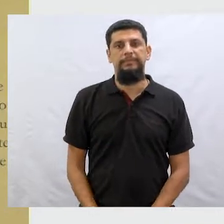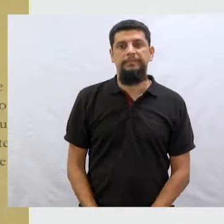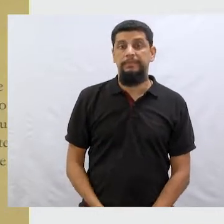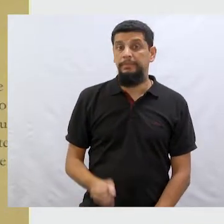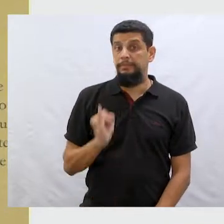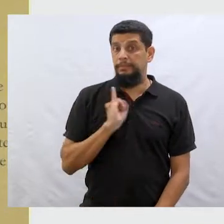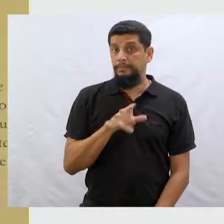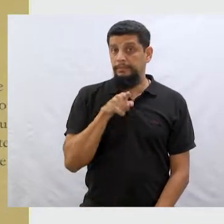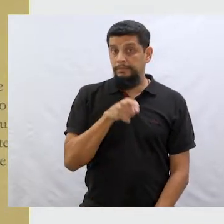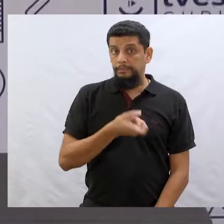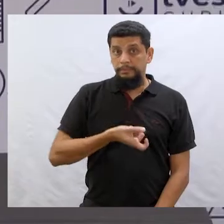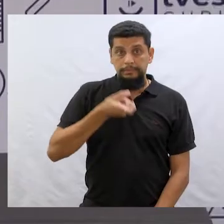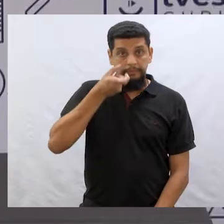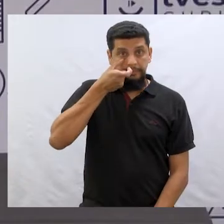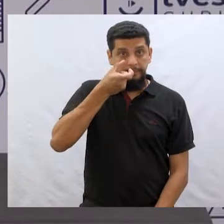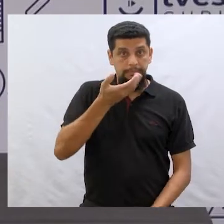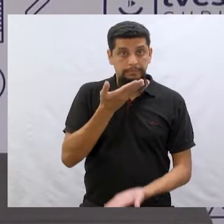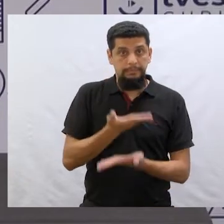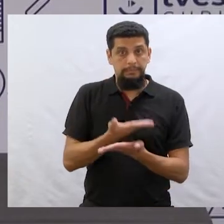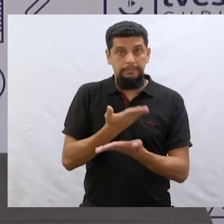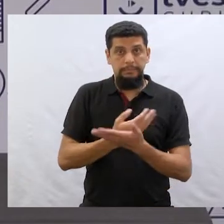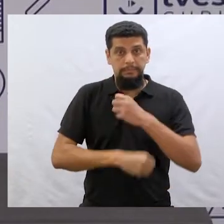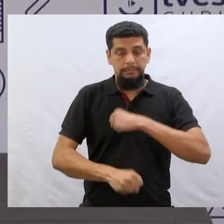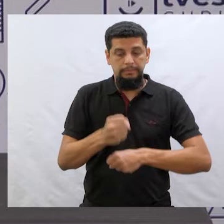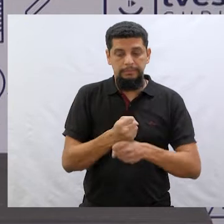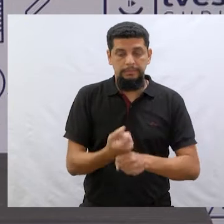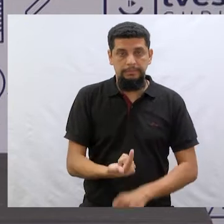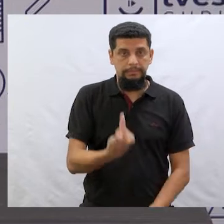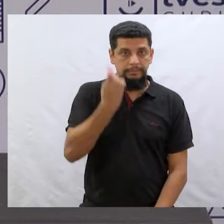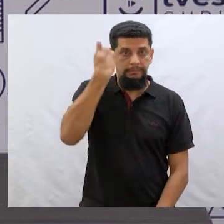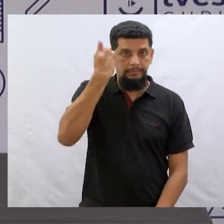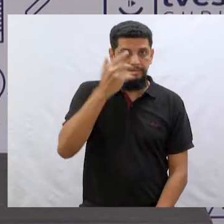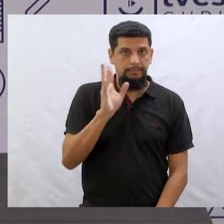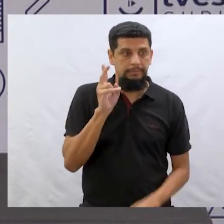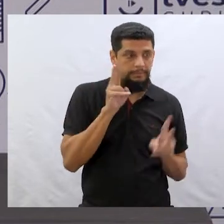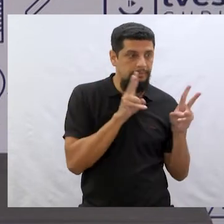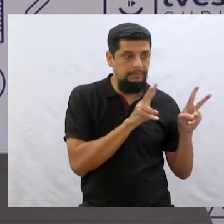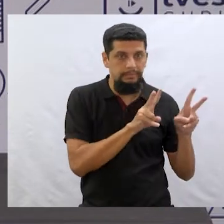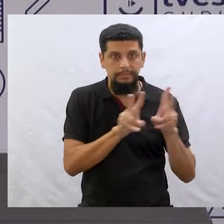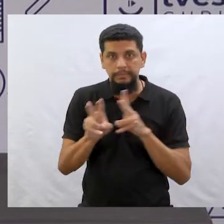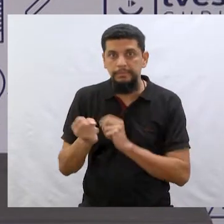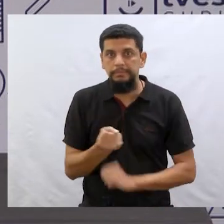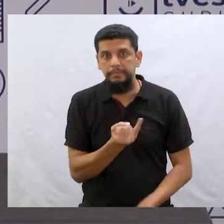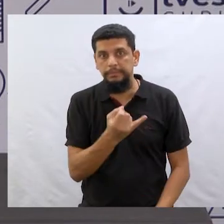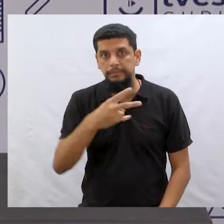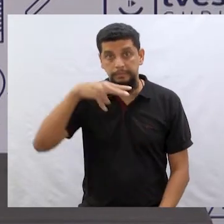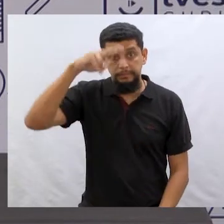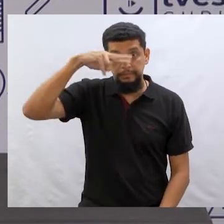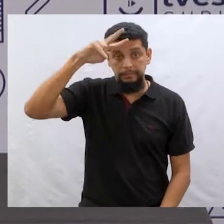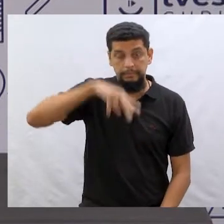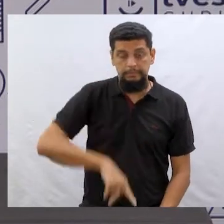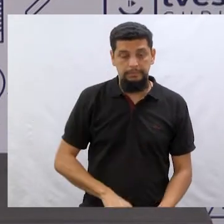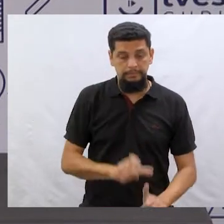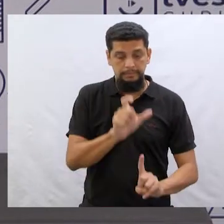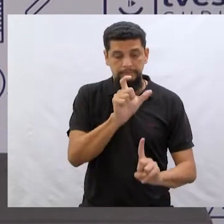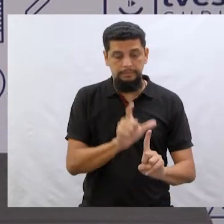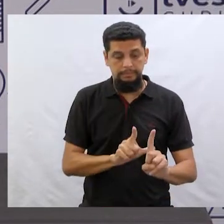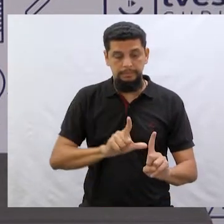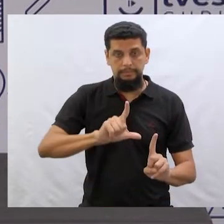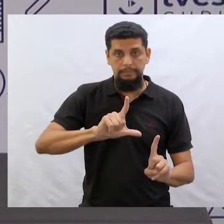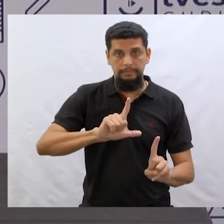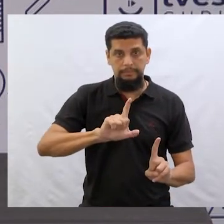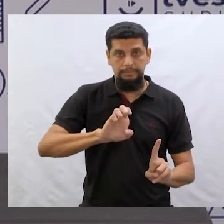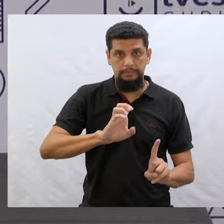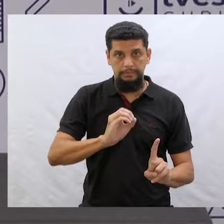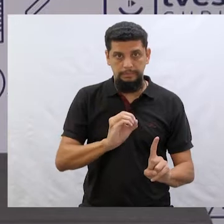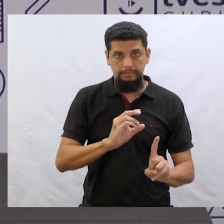Se você assistiu as aulas do ano passado, já viu algumas histórias que eu trouxe para você do Léo Cunha, né?